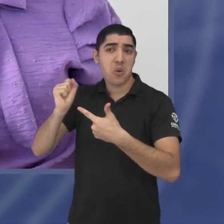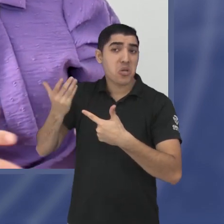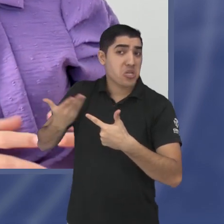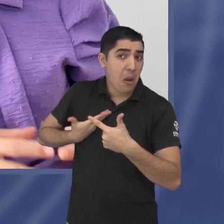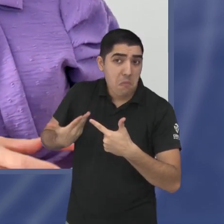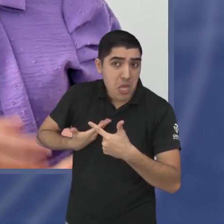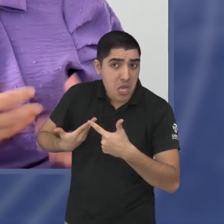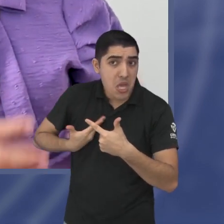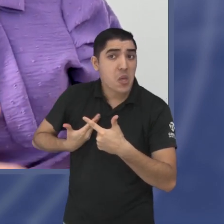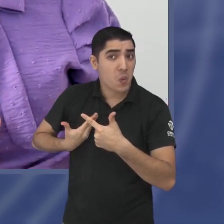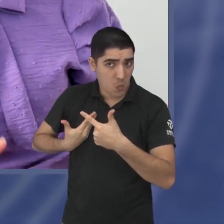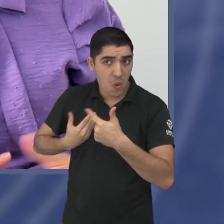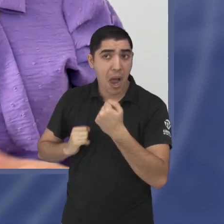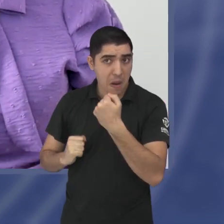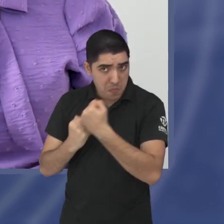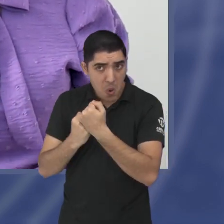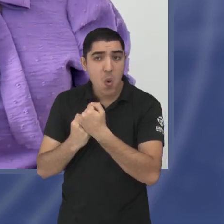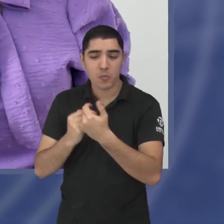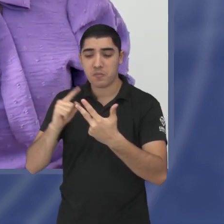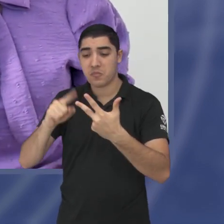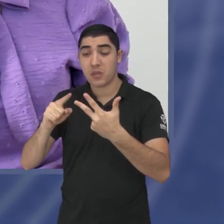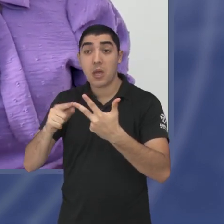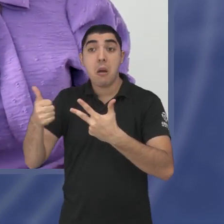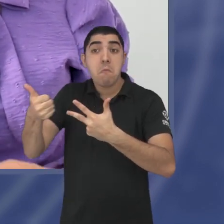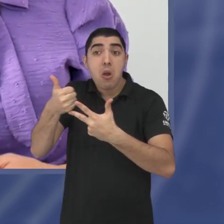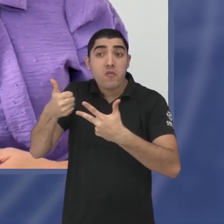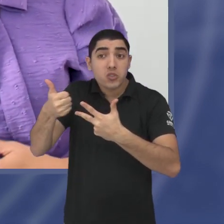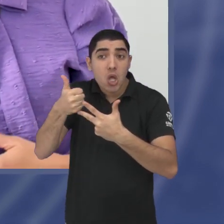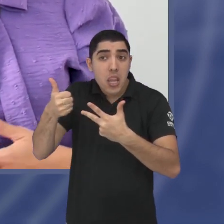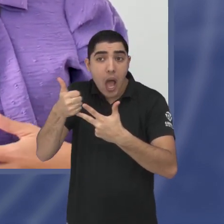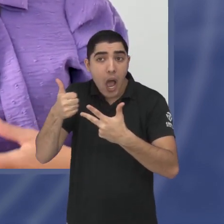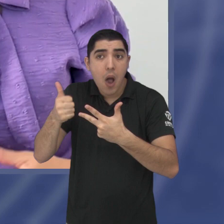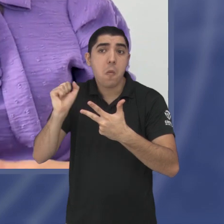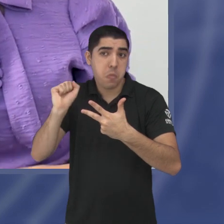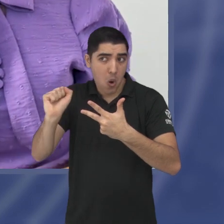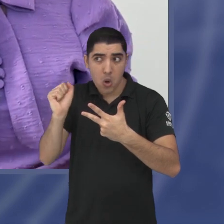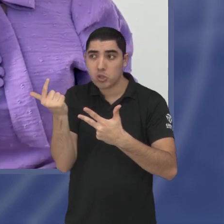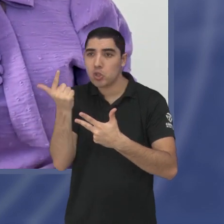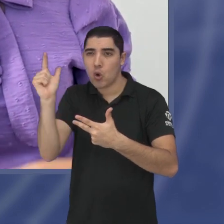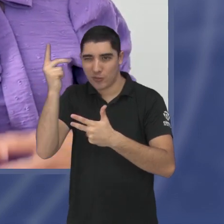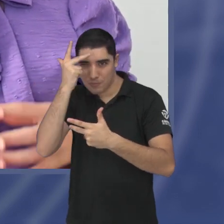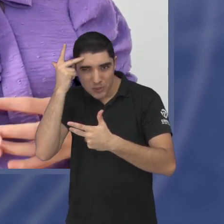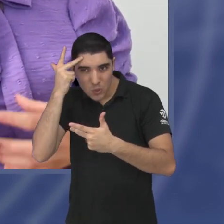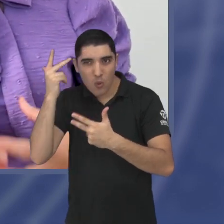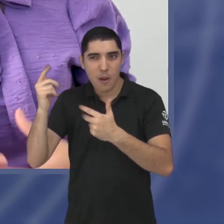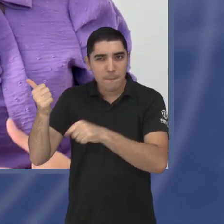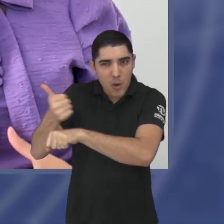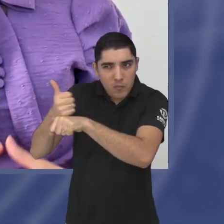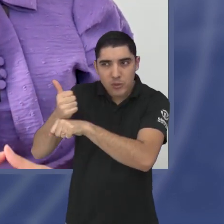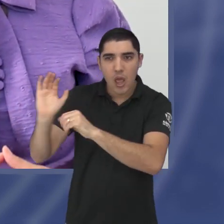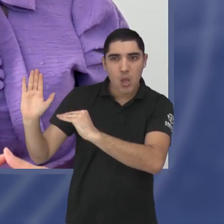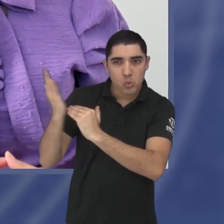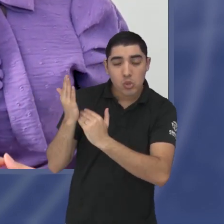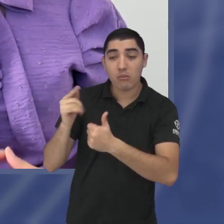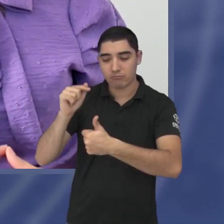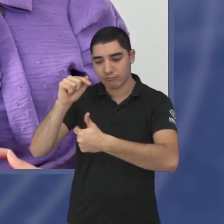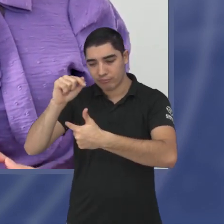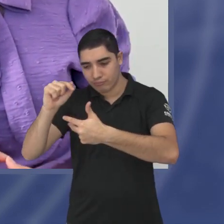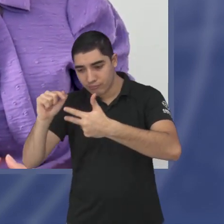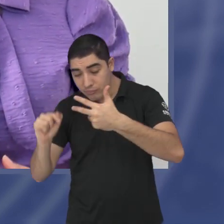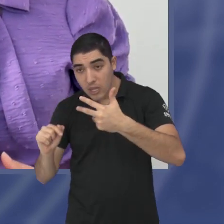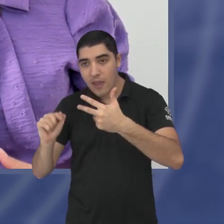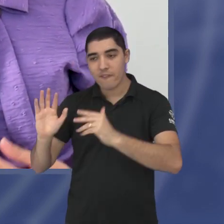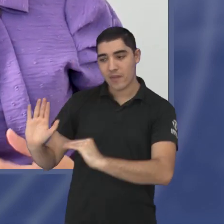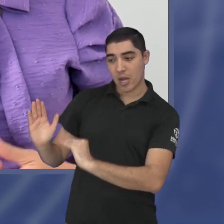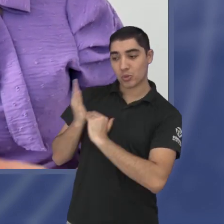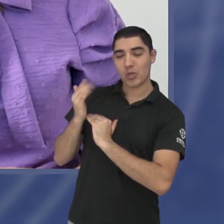ela no meio de amizades profissionais, enfim, tudo isso vai nos ajudar a chegar